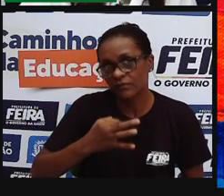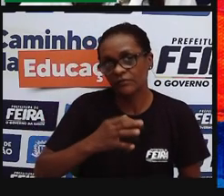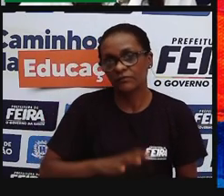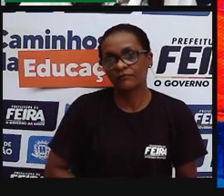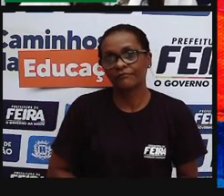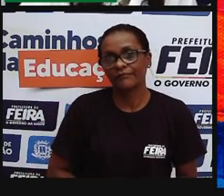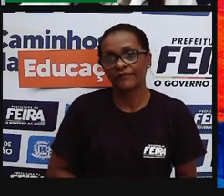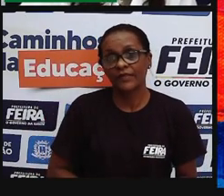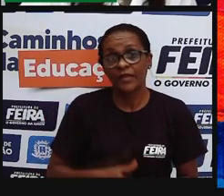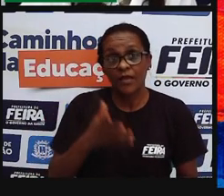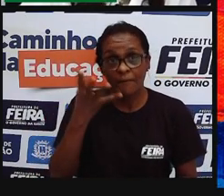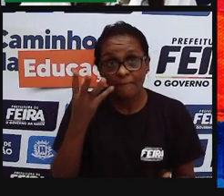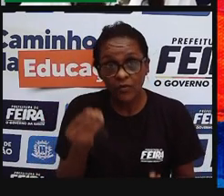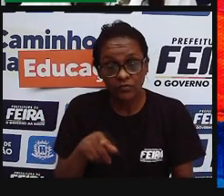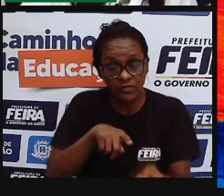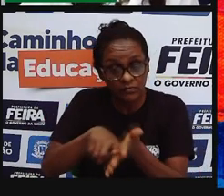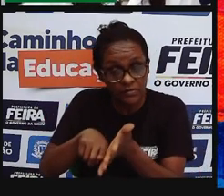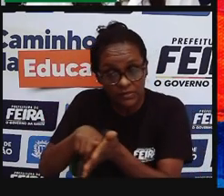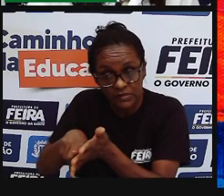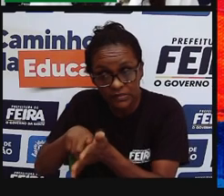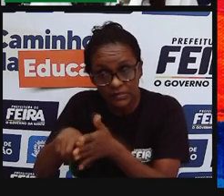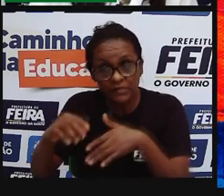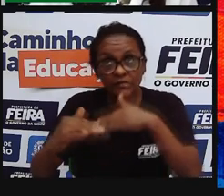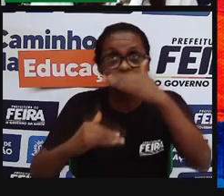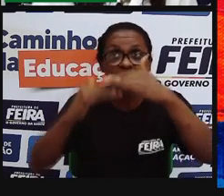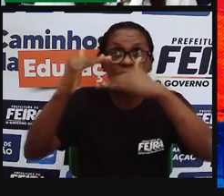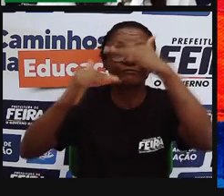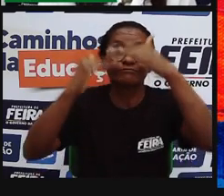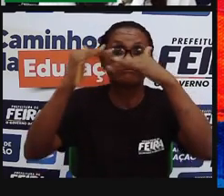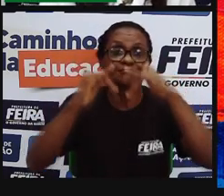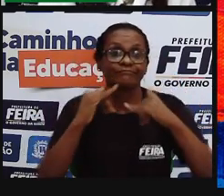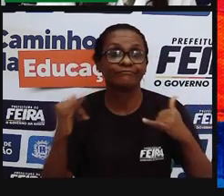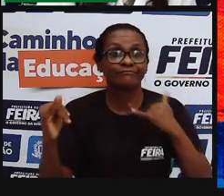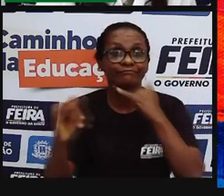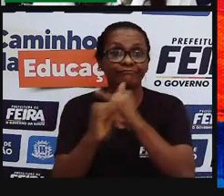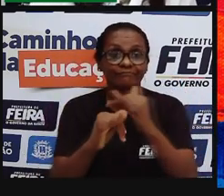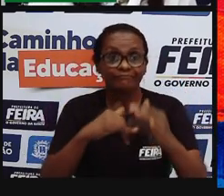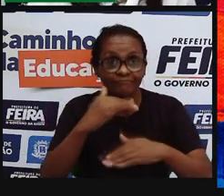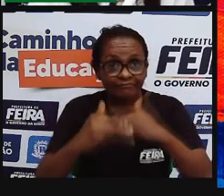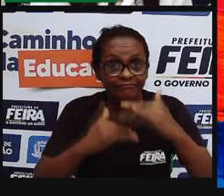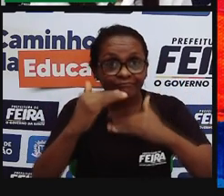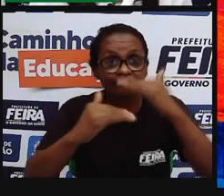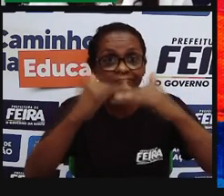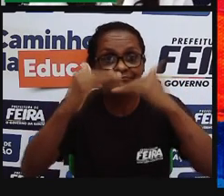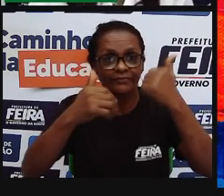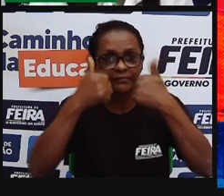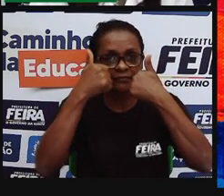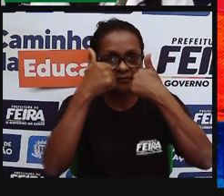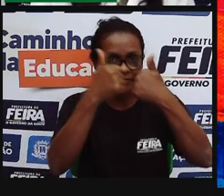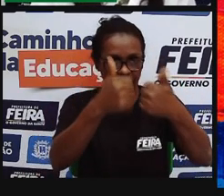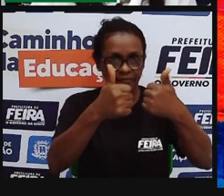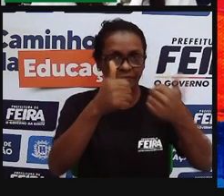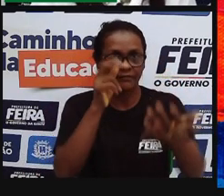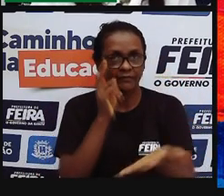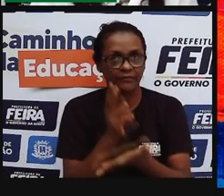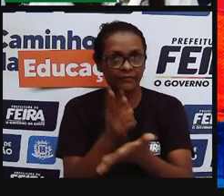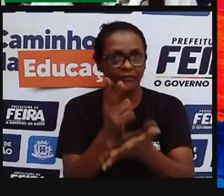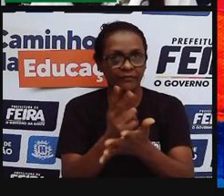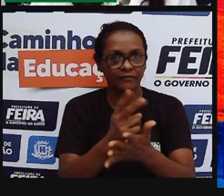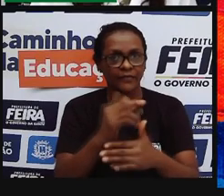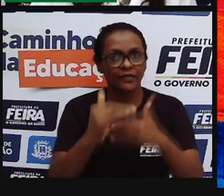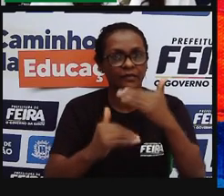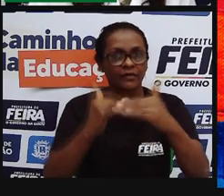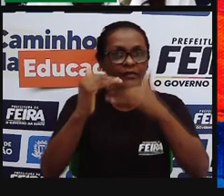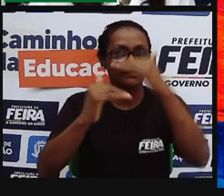mais pesquisa, de desenvolvimento tecnológico pra que a gente possa preservar mais, pra que a gente possa manter a diversidade,